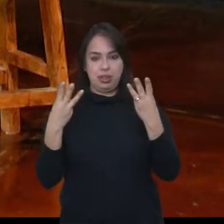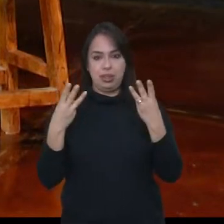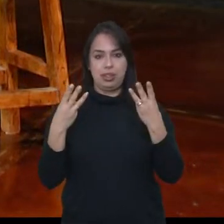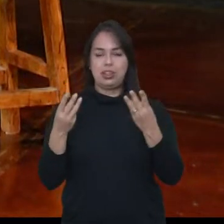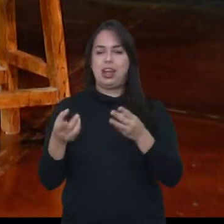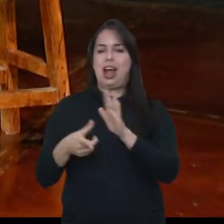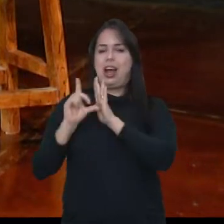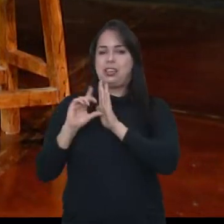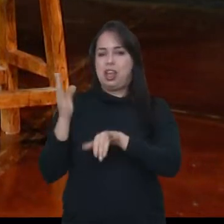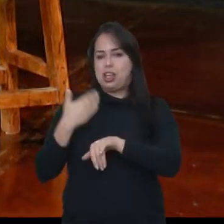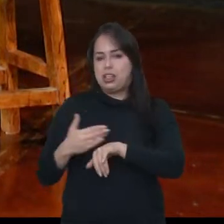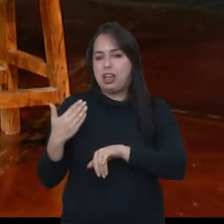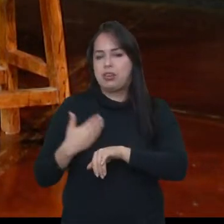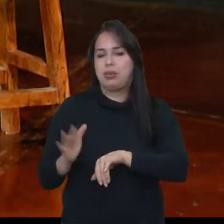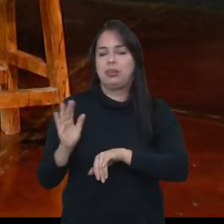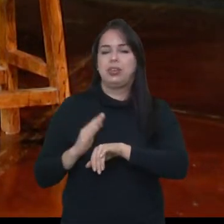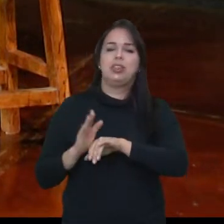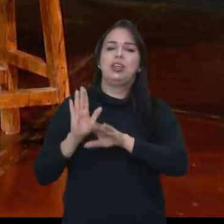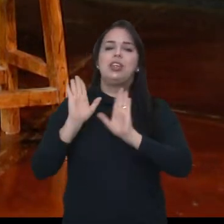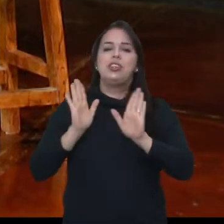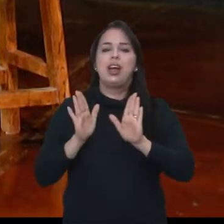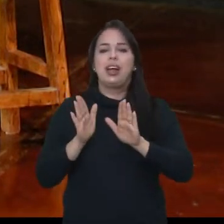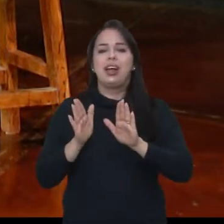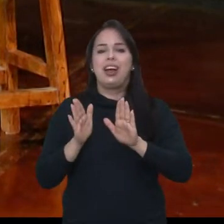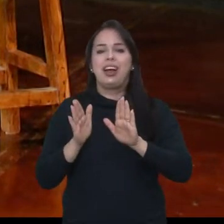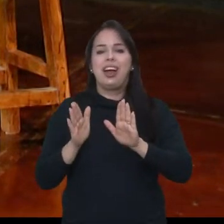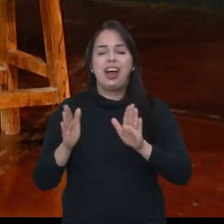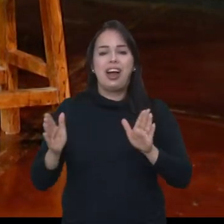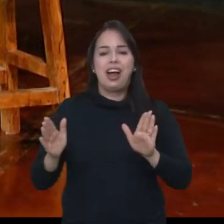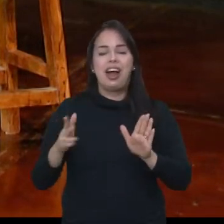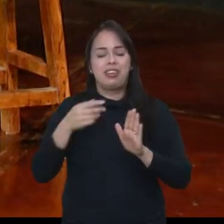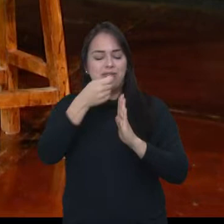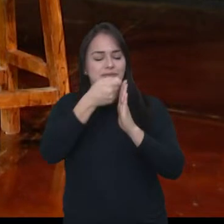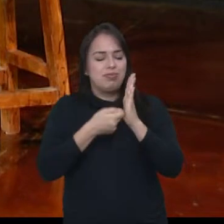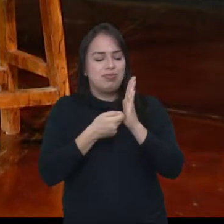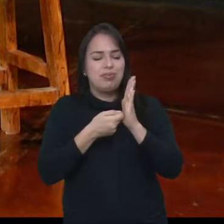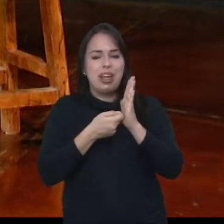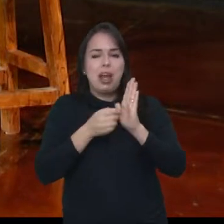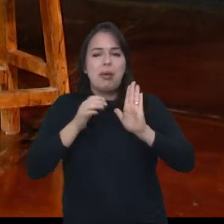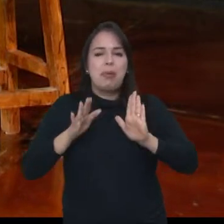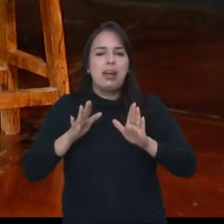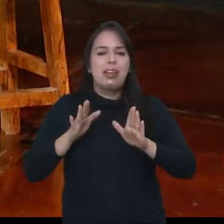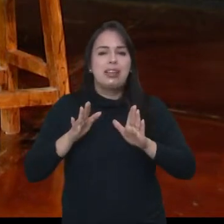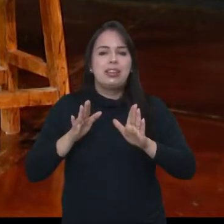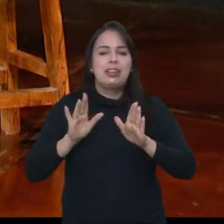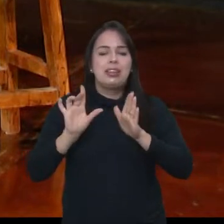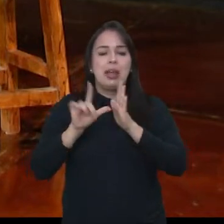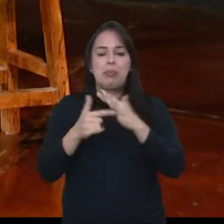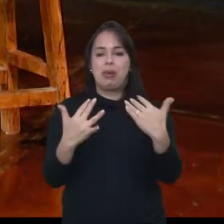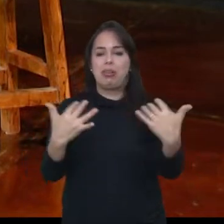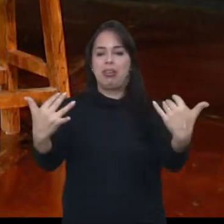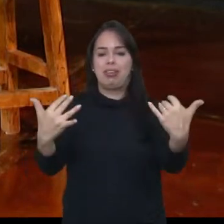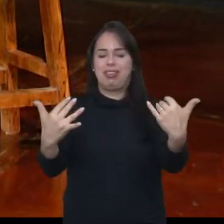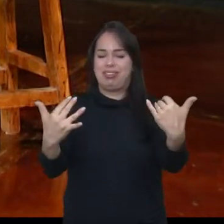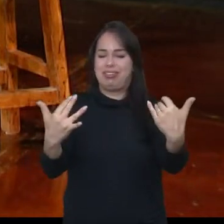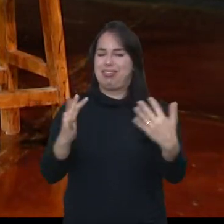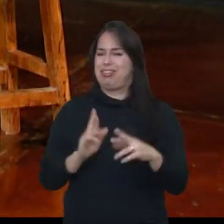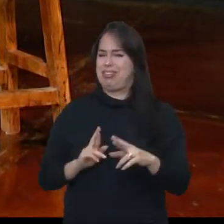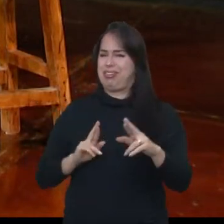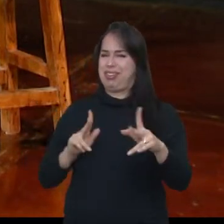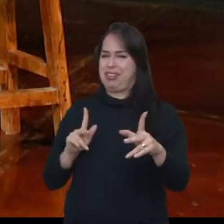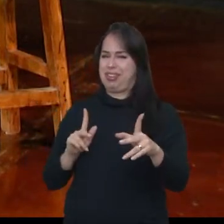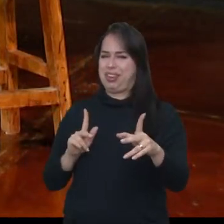já ensaiou, você já determinou que ia ser aquilo, mas daí você encontra um público meio que diferente.